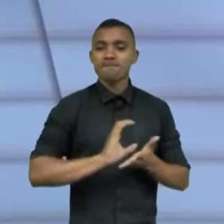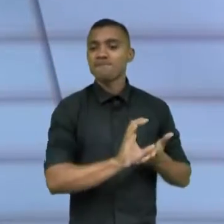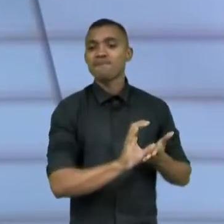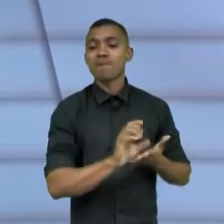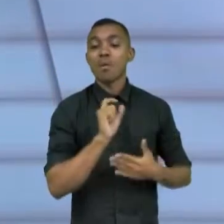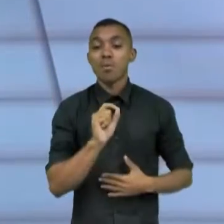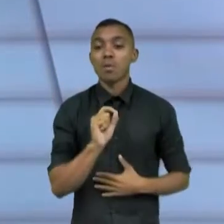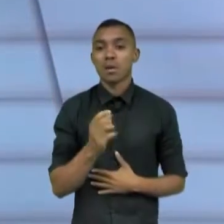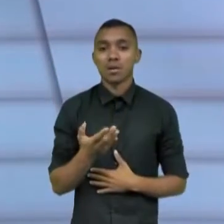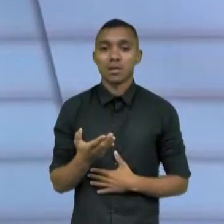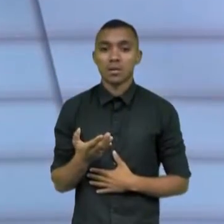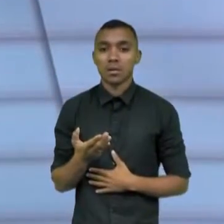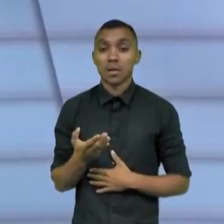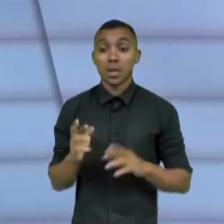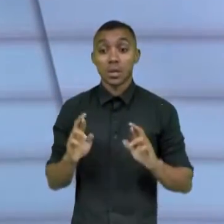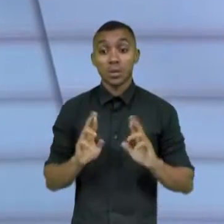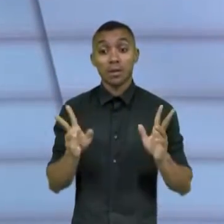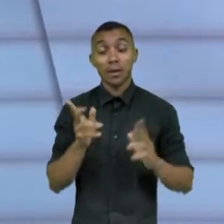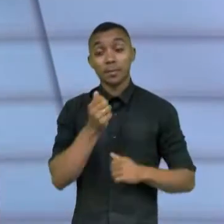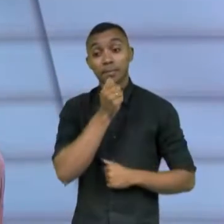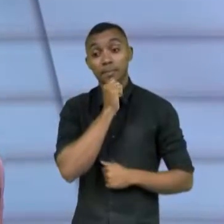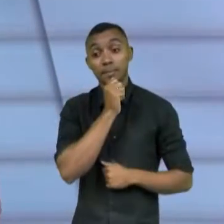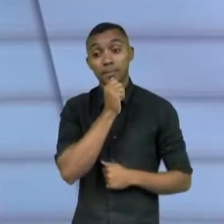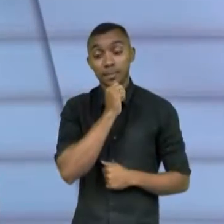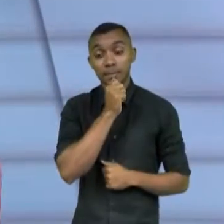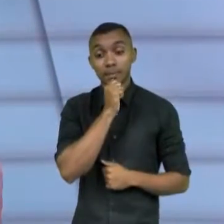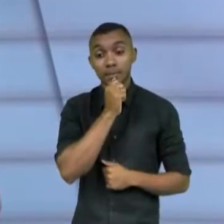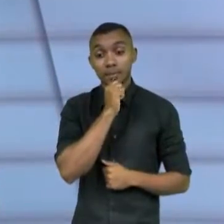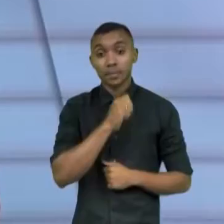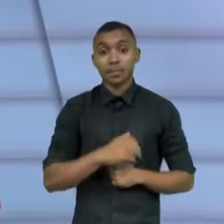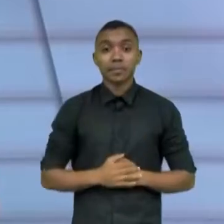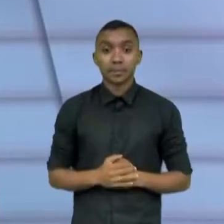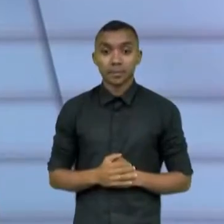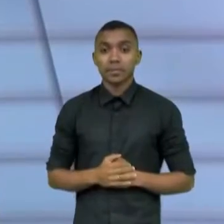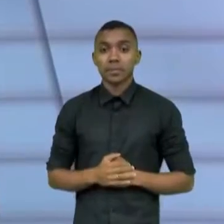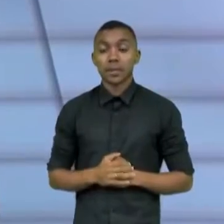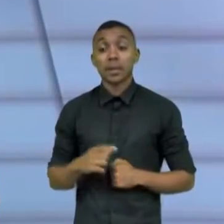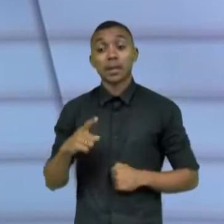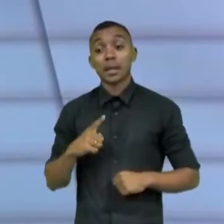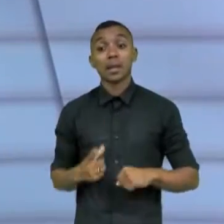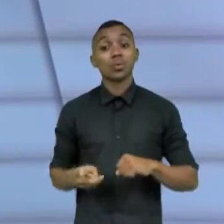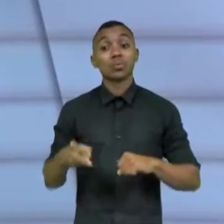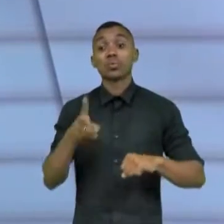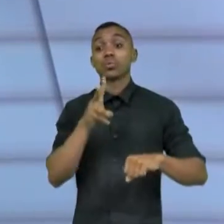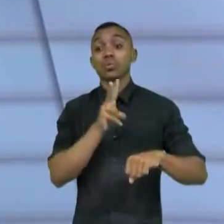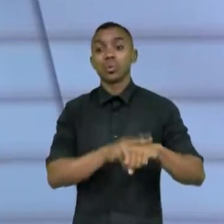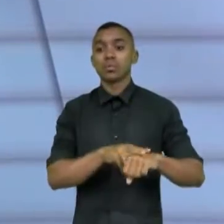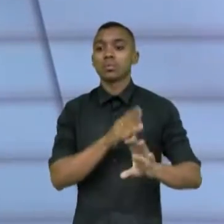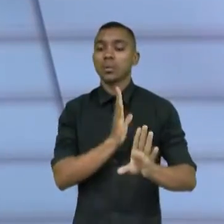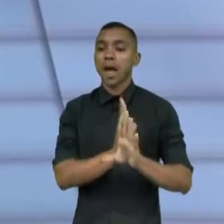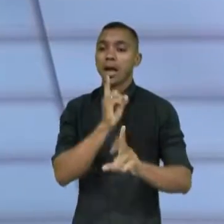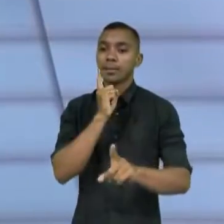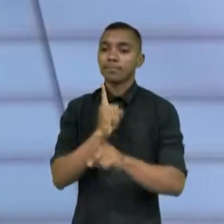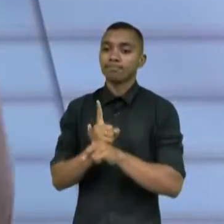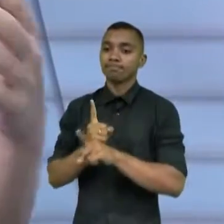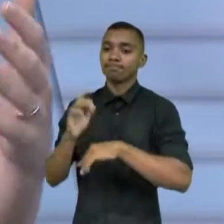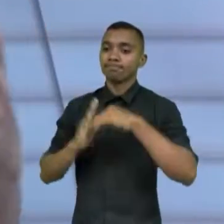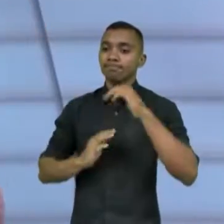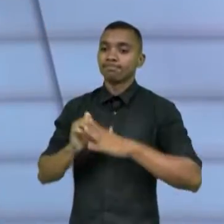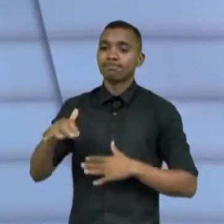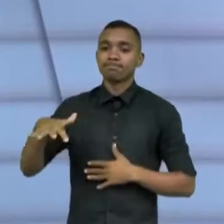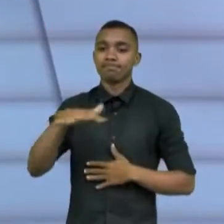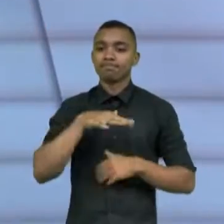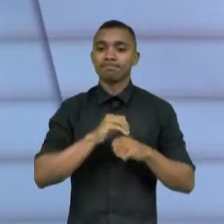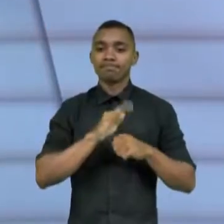diferença. Então, a gente buscou esse meio termo, né, onde a gente já pudesse encontrar alguns profissionais para fortalecer,